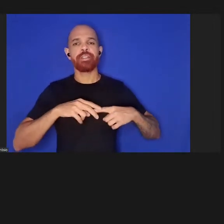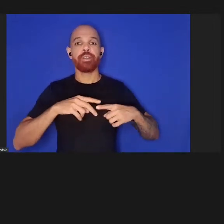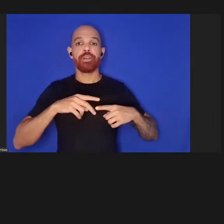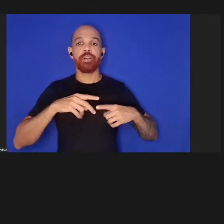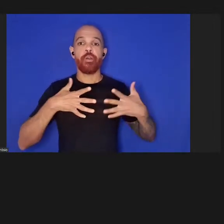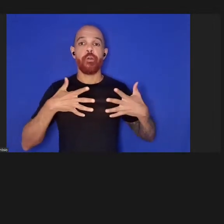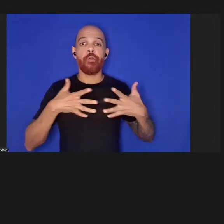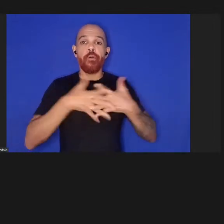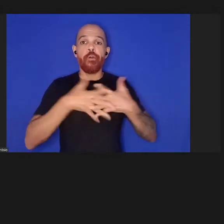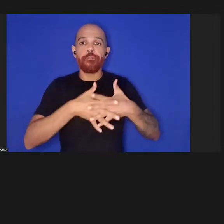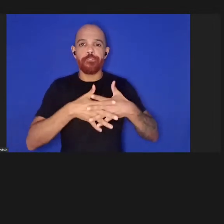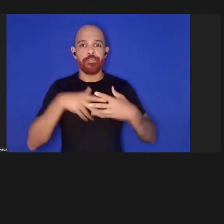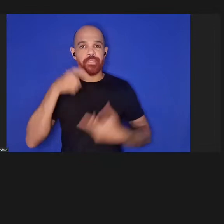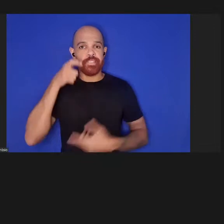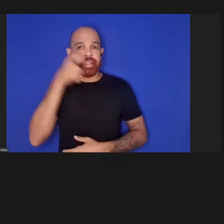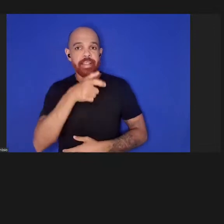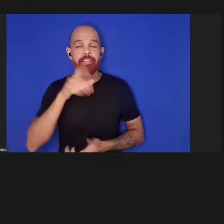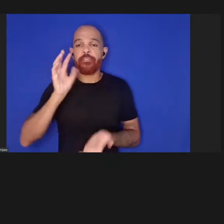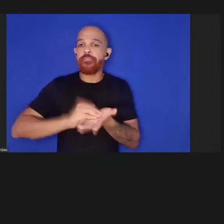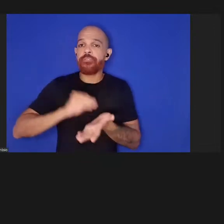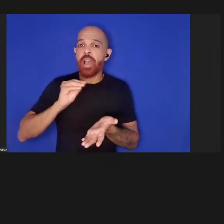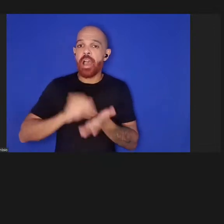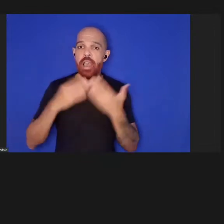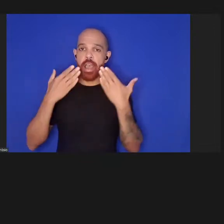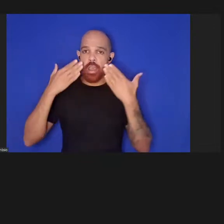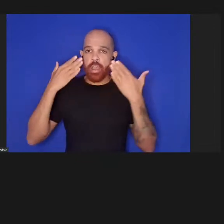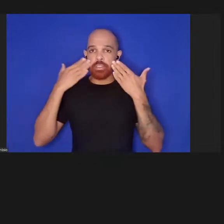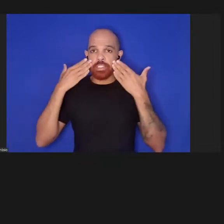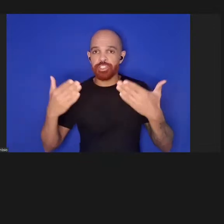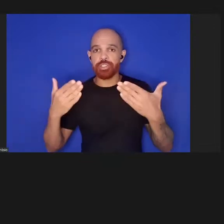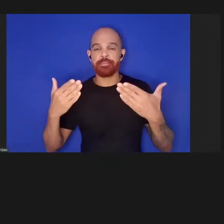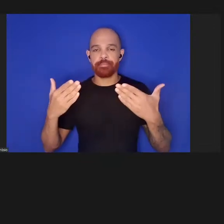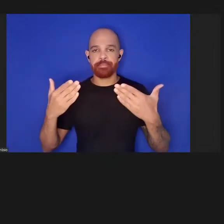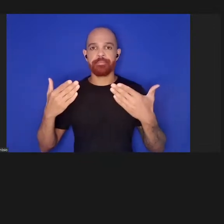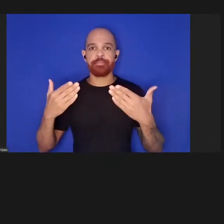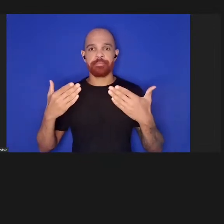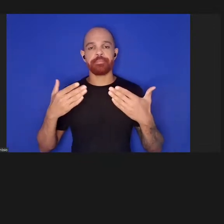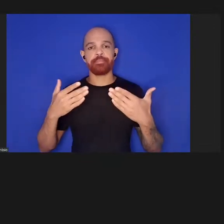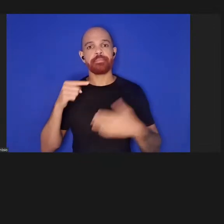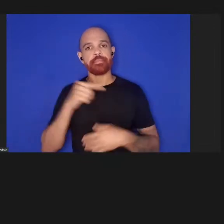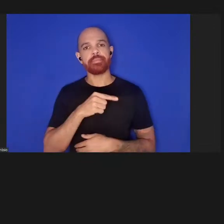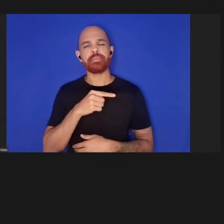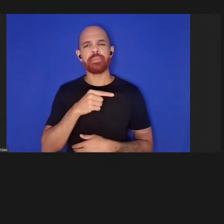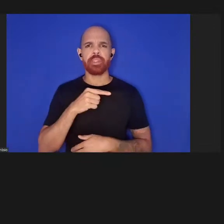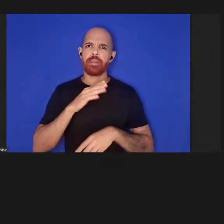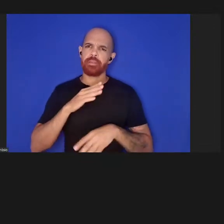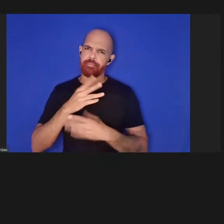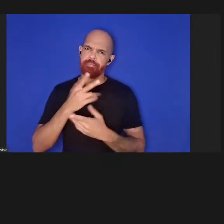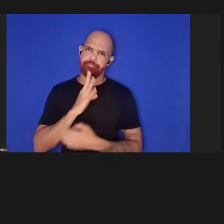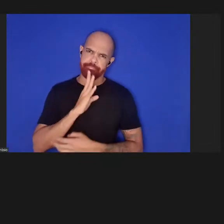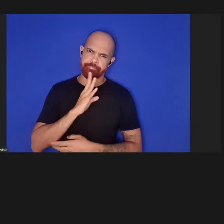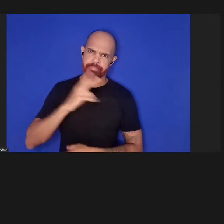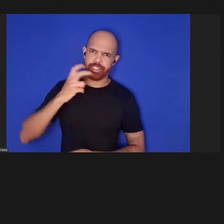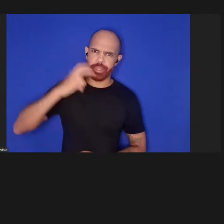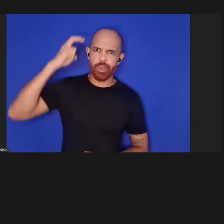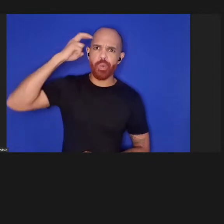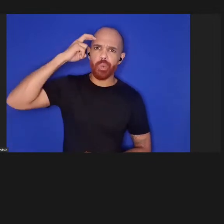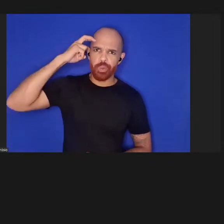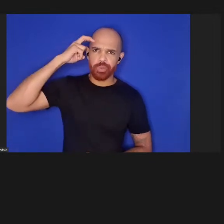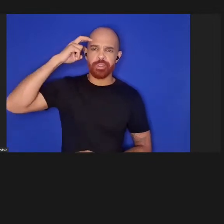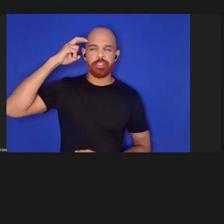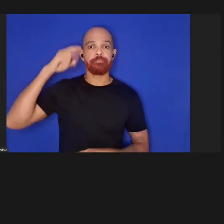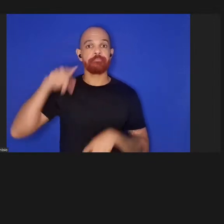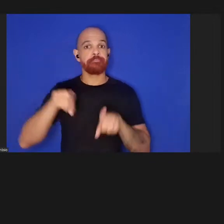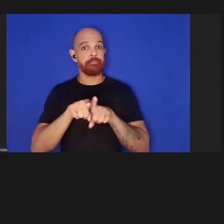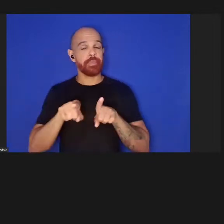e falta de transparência que é mais cultural do que qualquer outra coisa. Também teve impacto